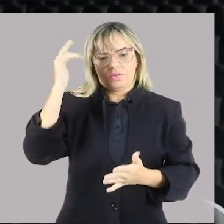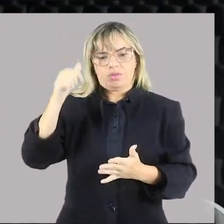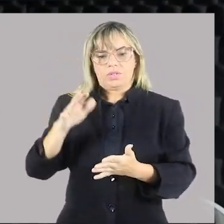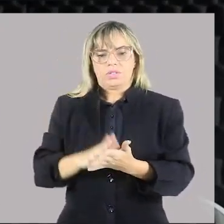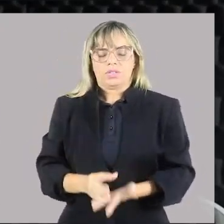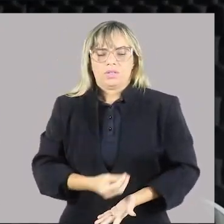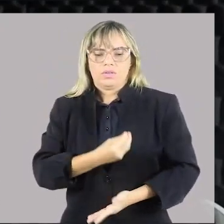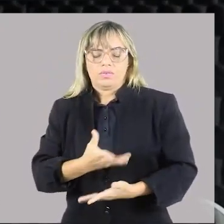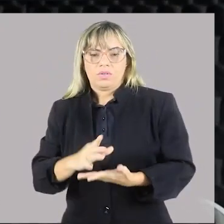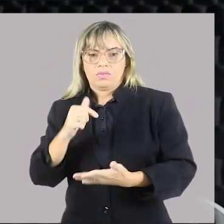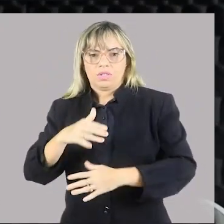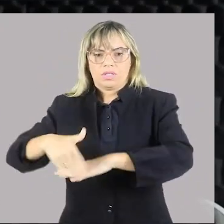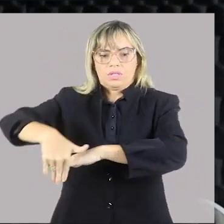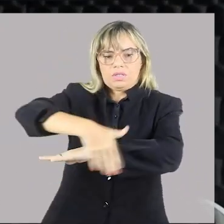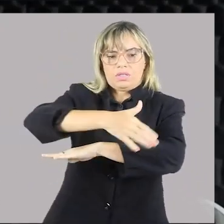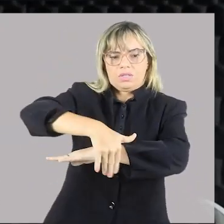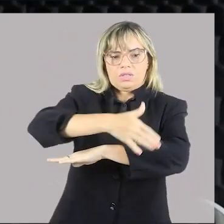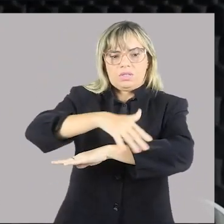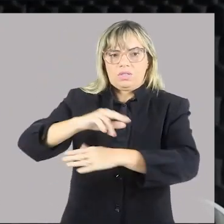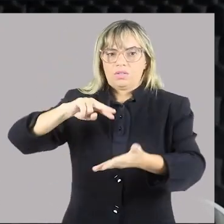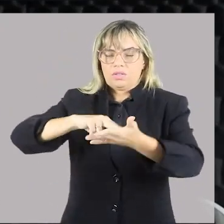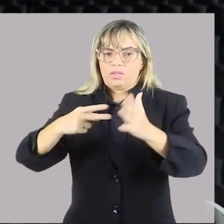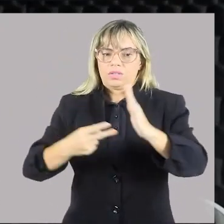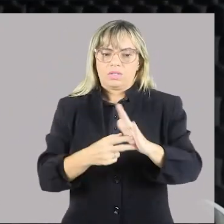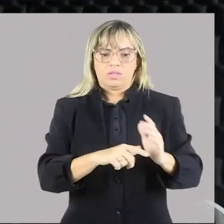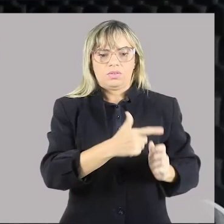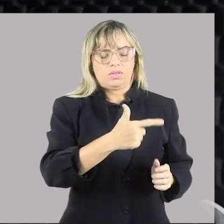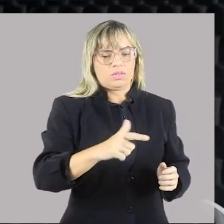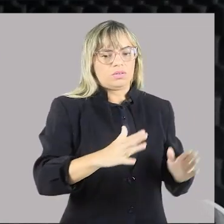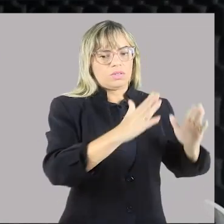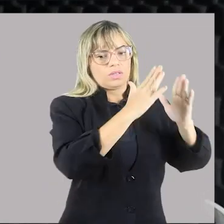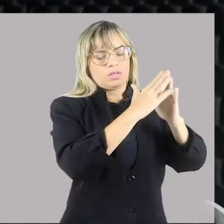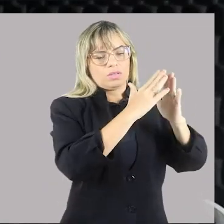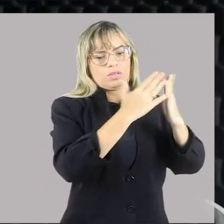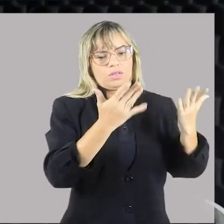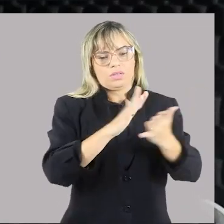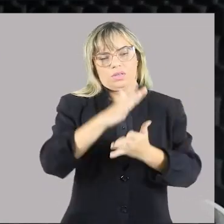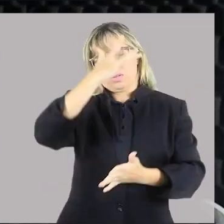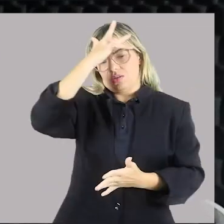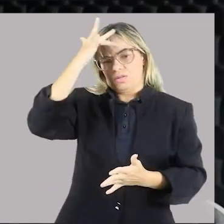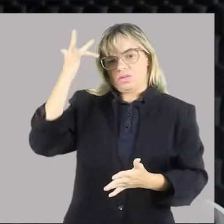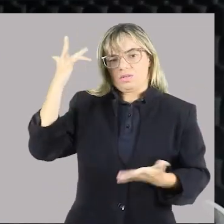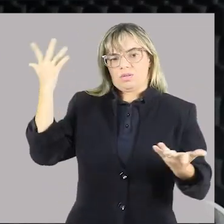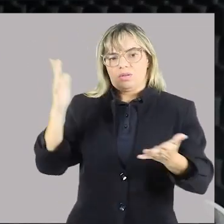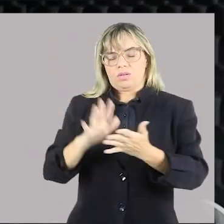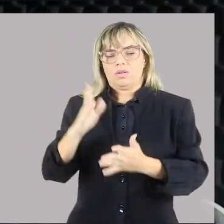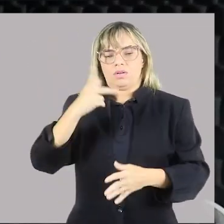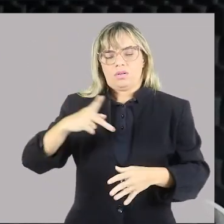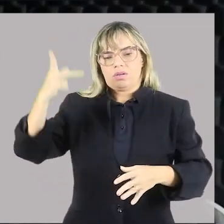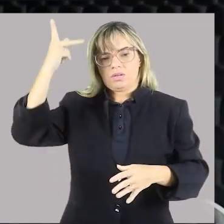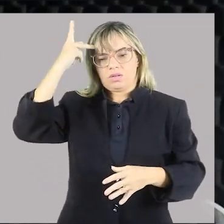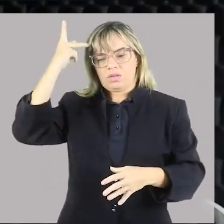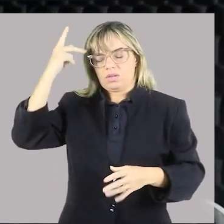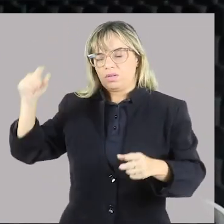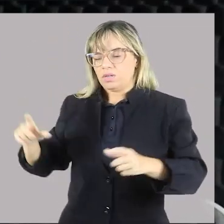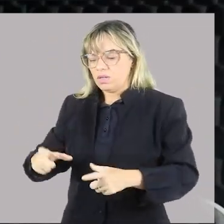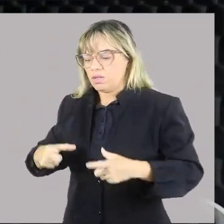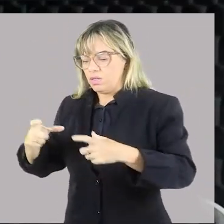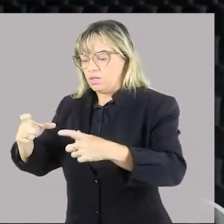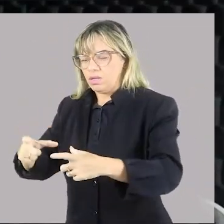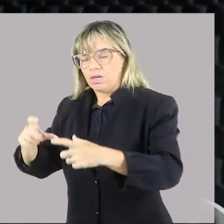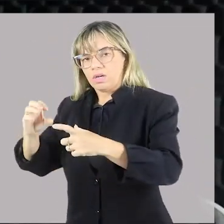que ele não possui uma residência. Exemplo, há pessoas que estão ali em São Paulo, na Cracolândia,